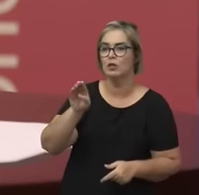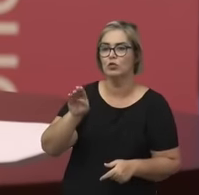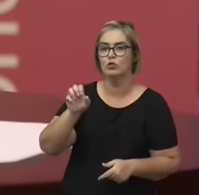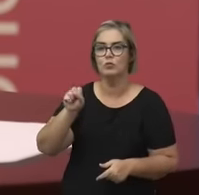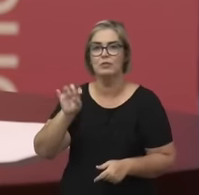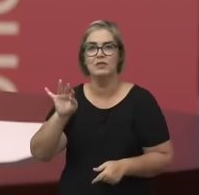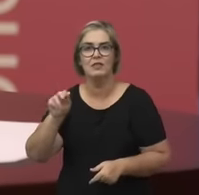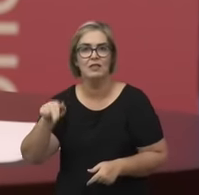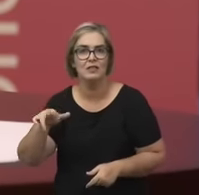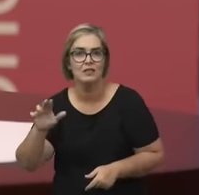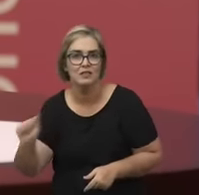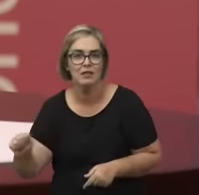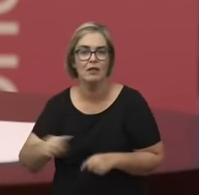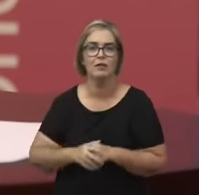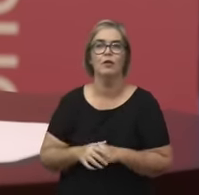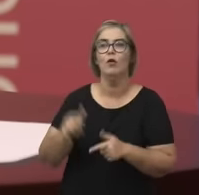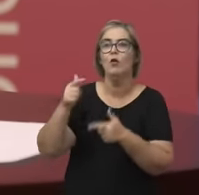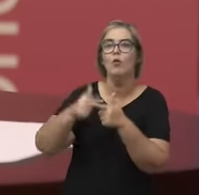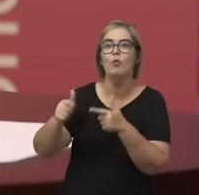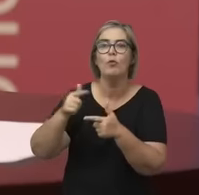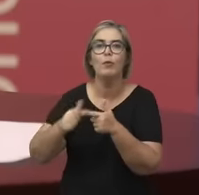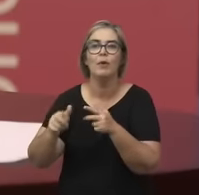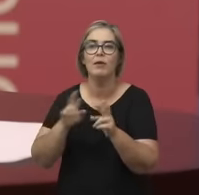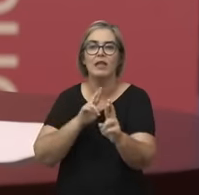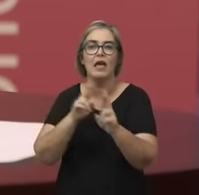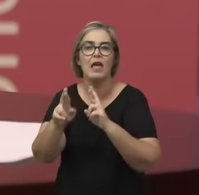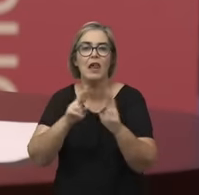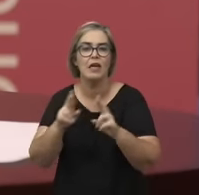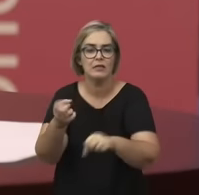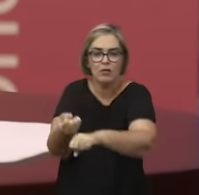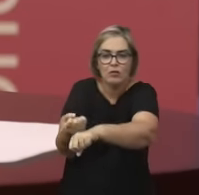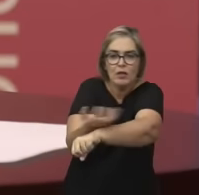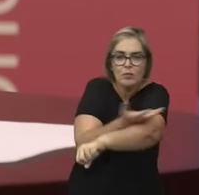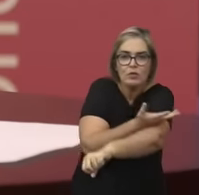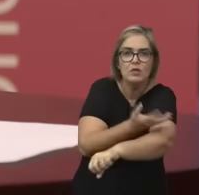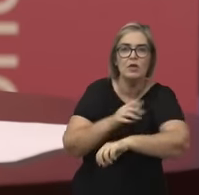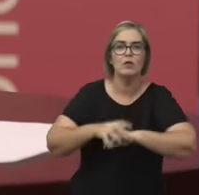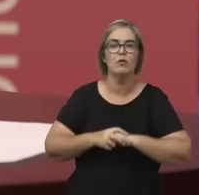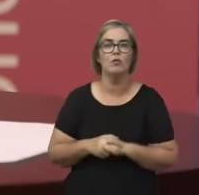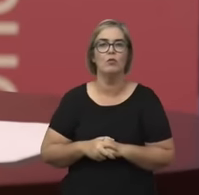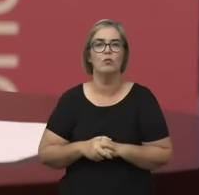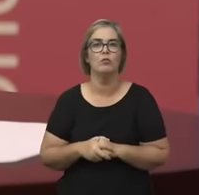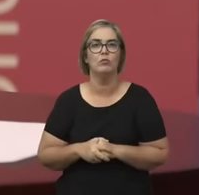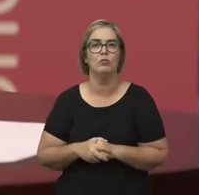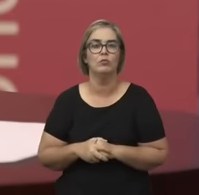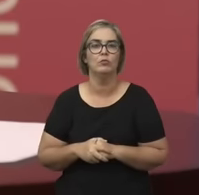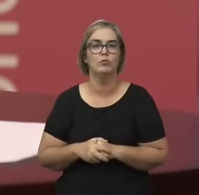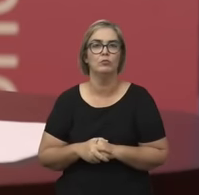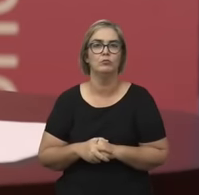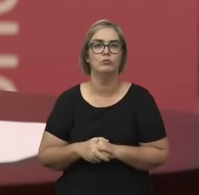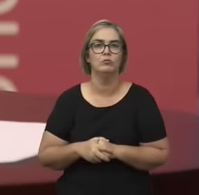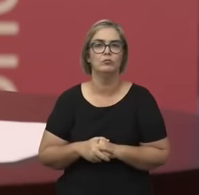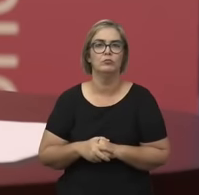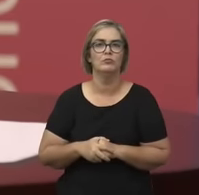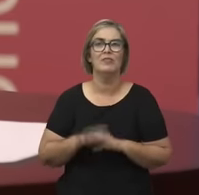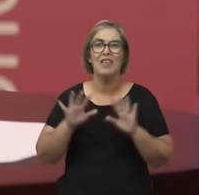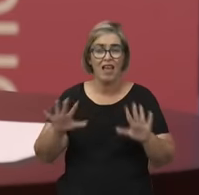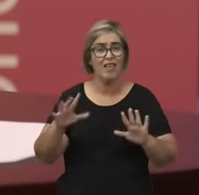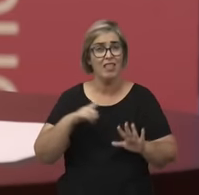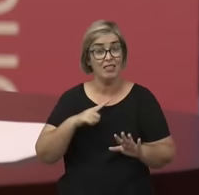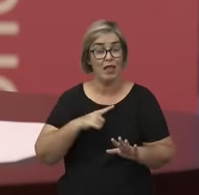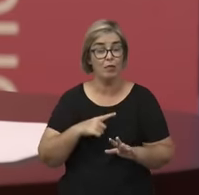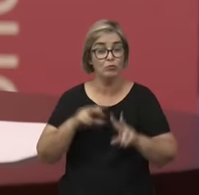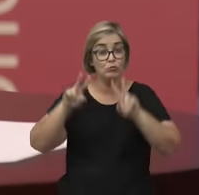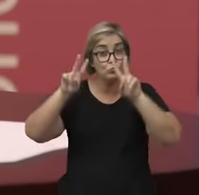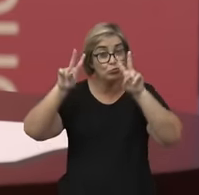mente, a relação entre as emoções e a racionalidade. E aí tem um grande tema